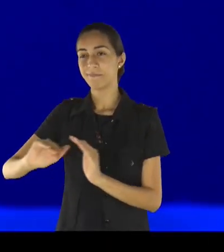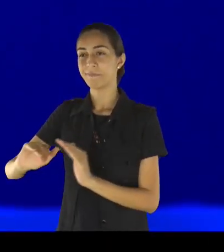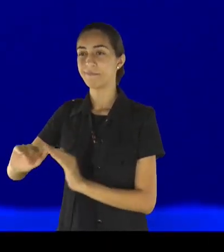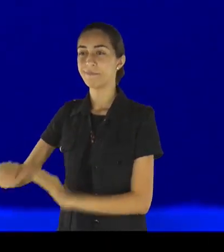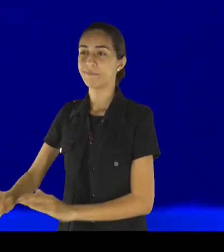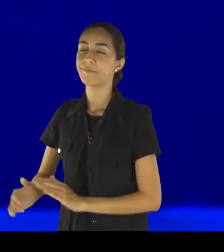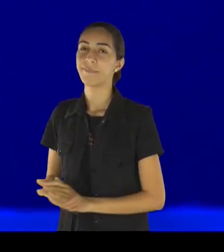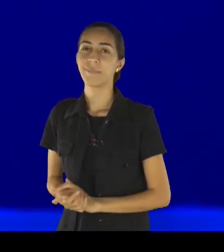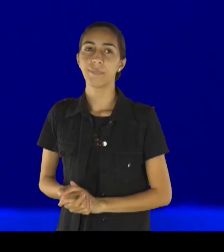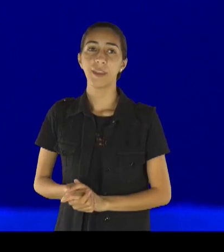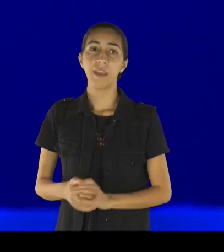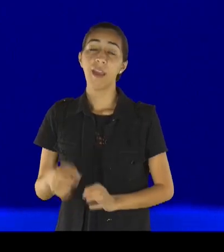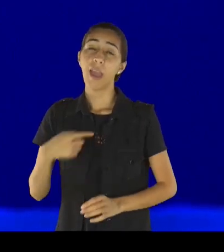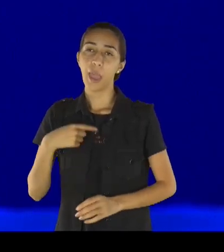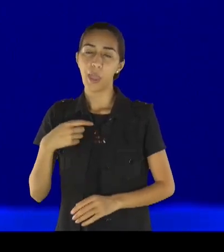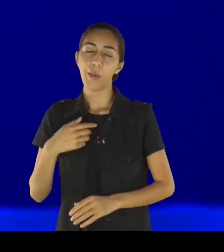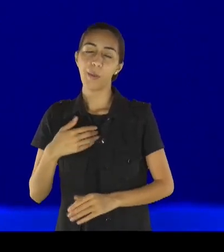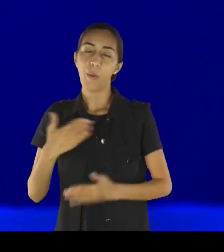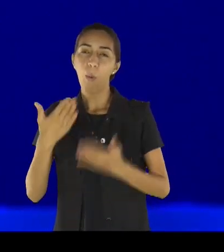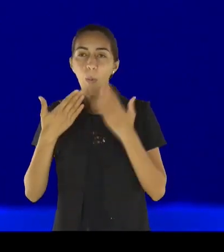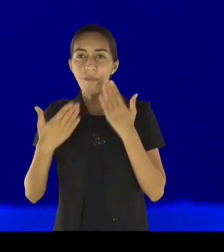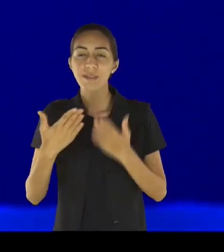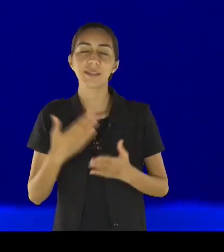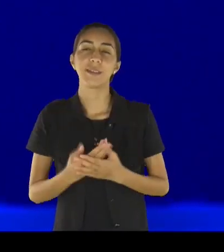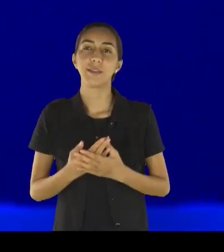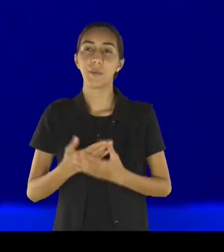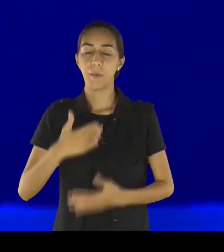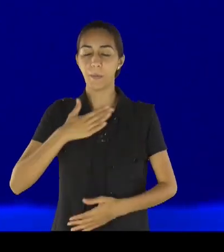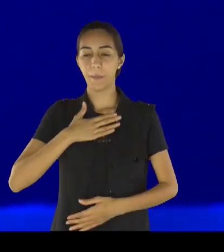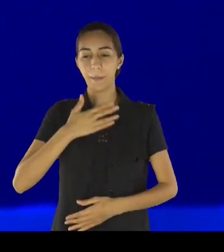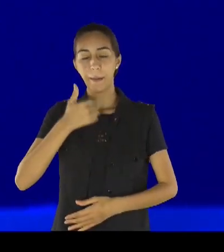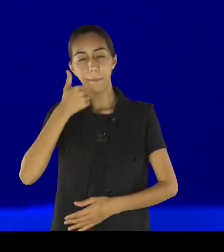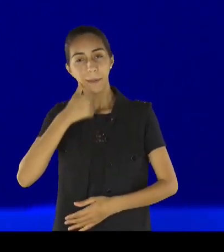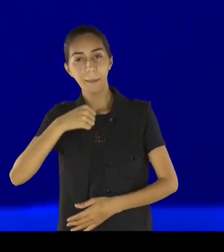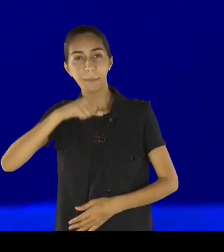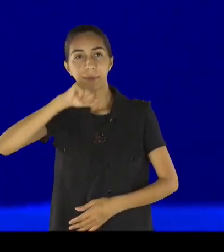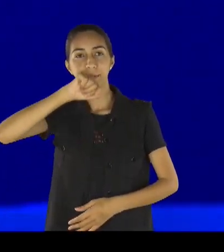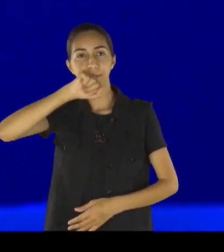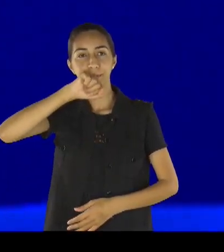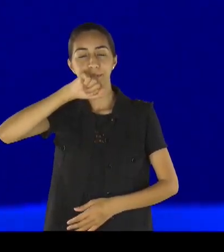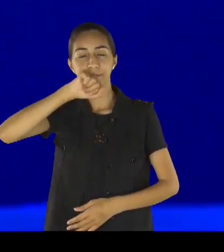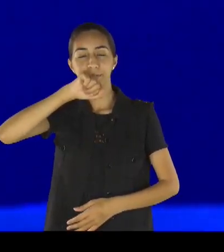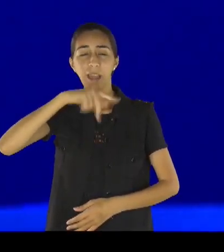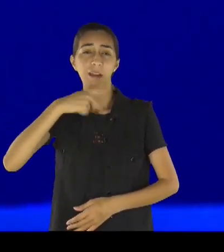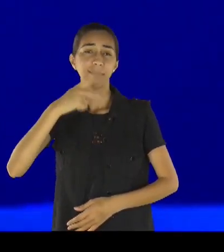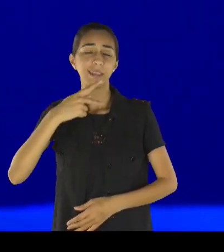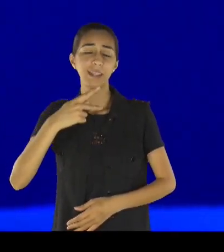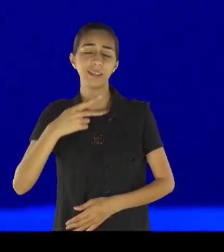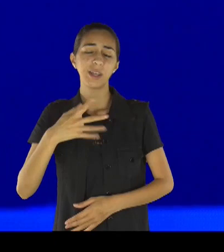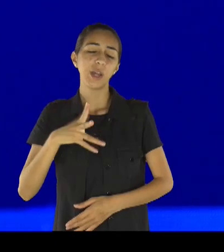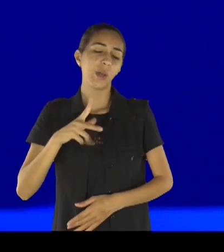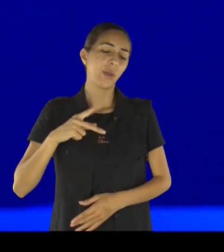tem, irmão, você pode procurar o melhor psicólogo, o melhor coaching.